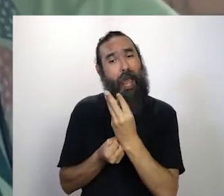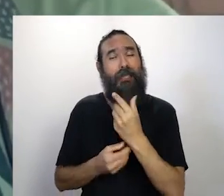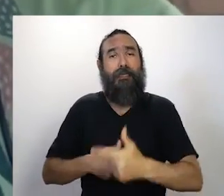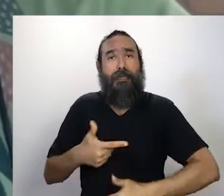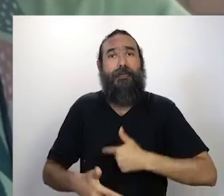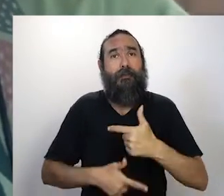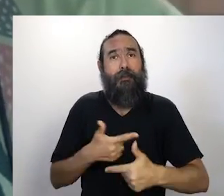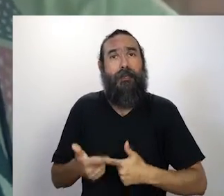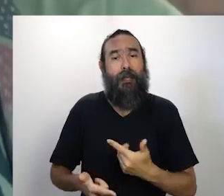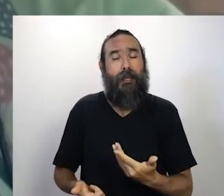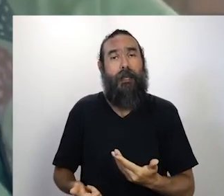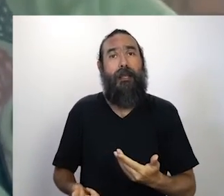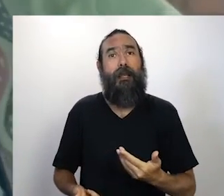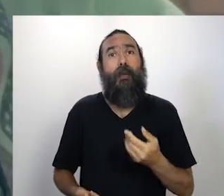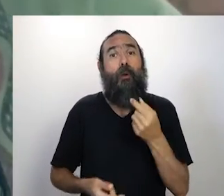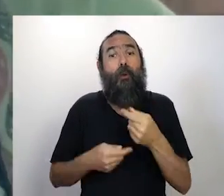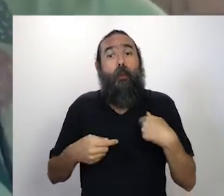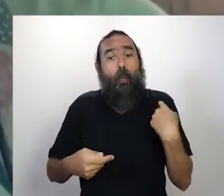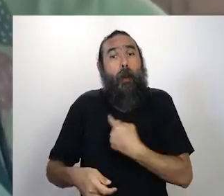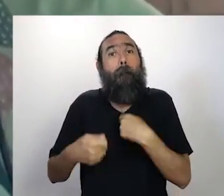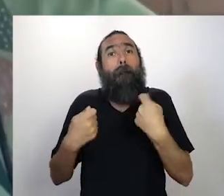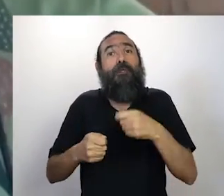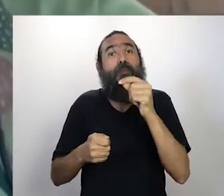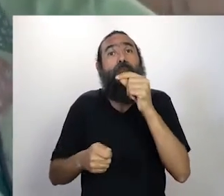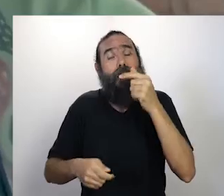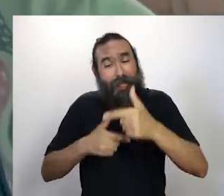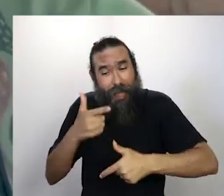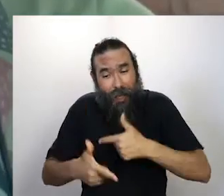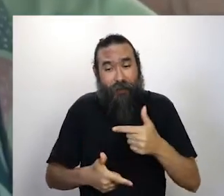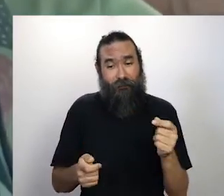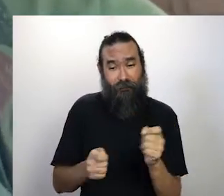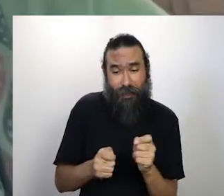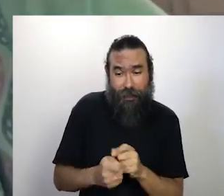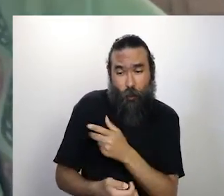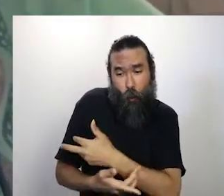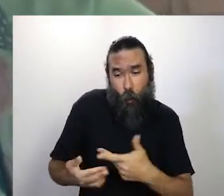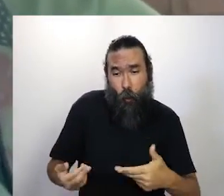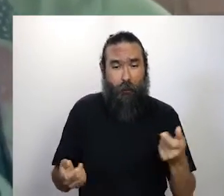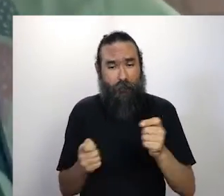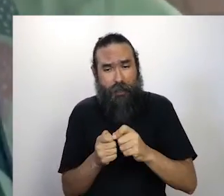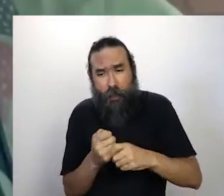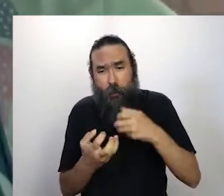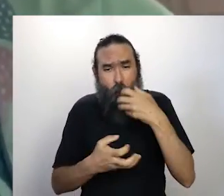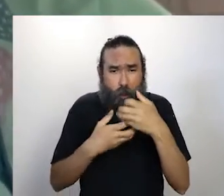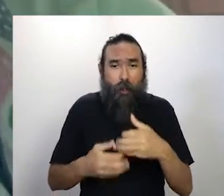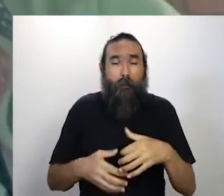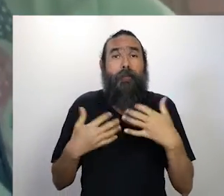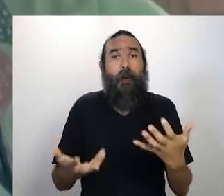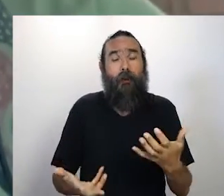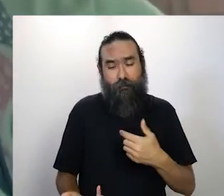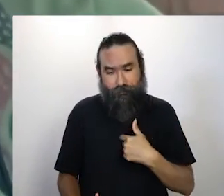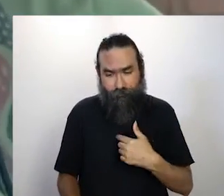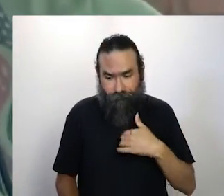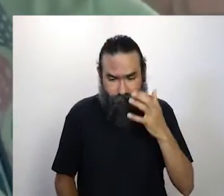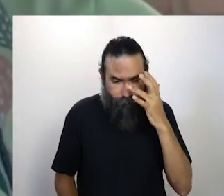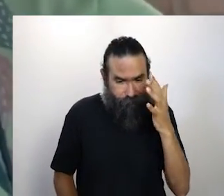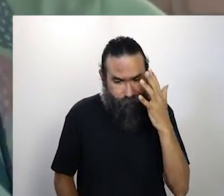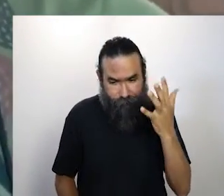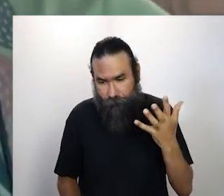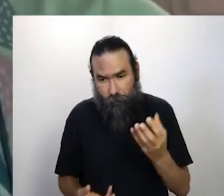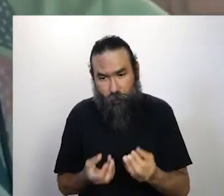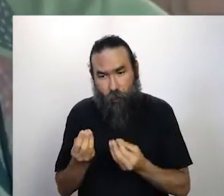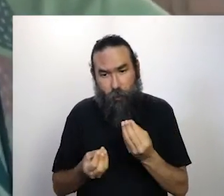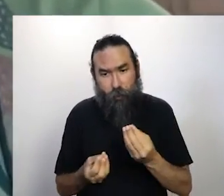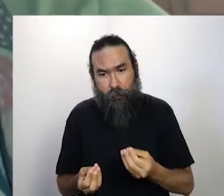da alma artista de produzir coisas, de produzir música, de produzir... Então, eu me deparei com muitas